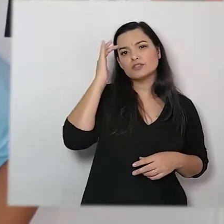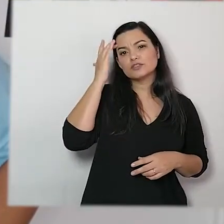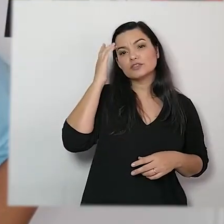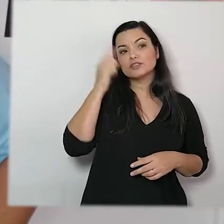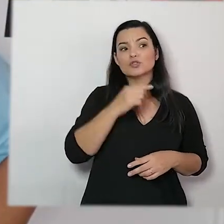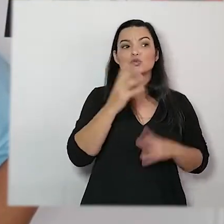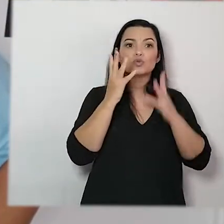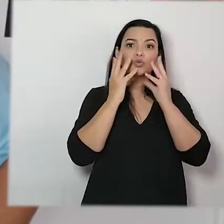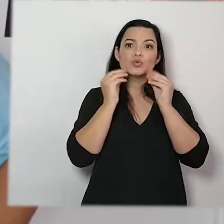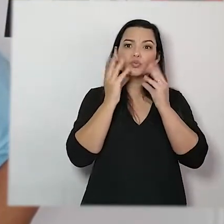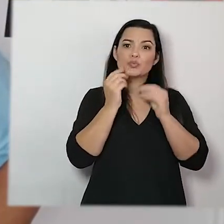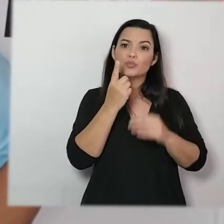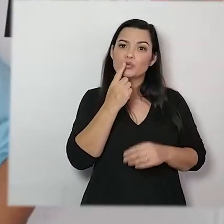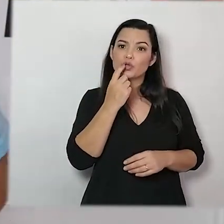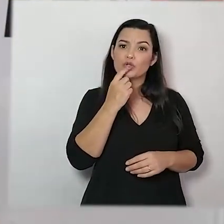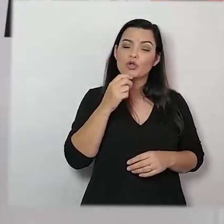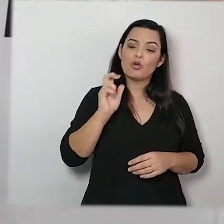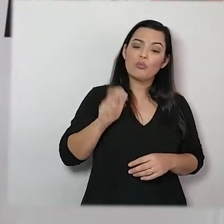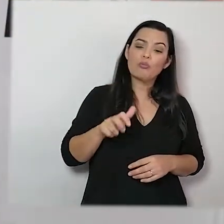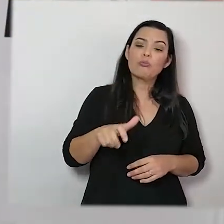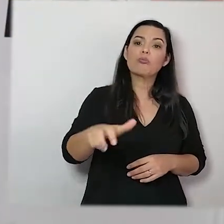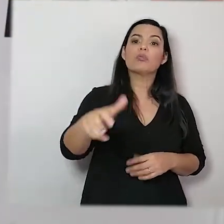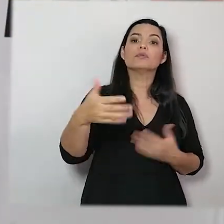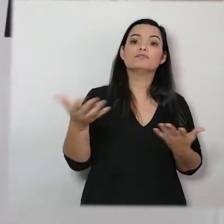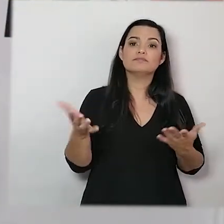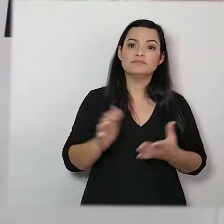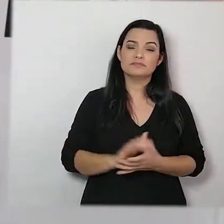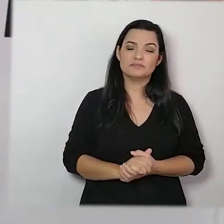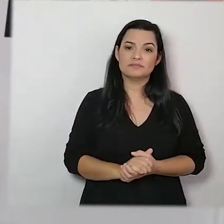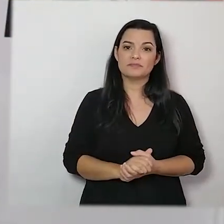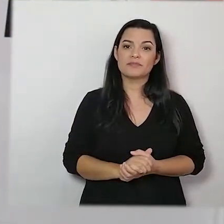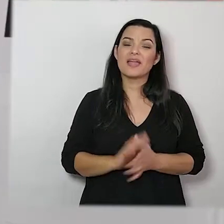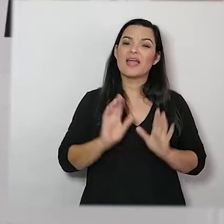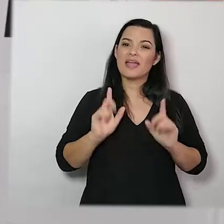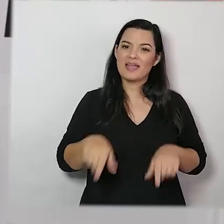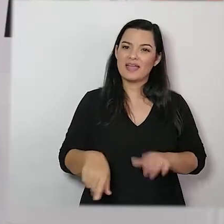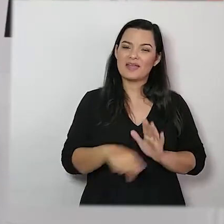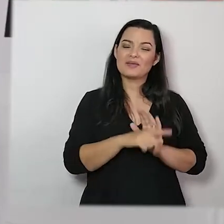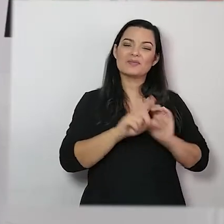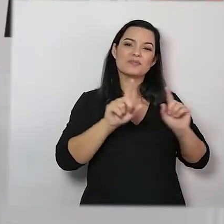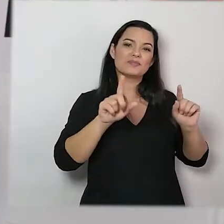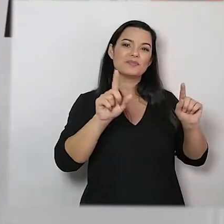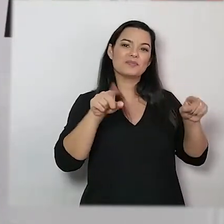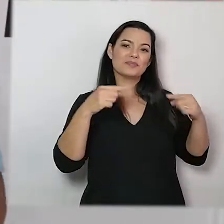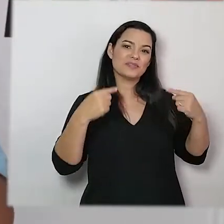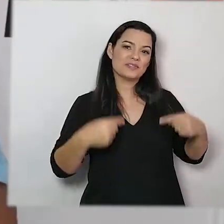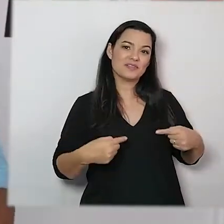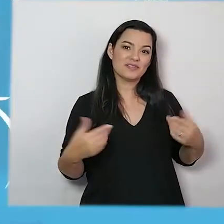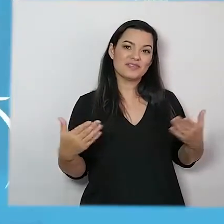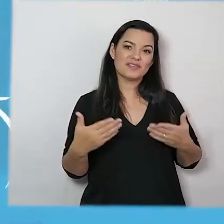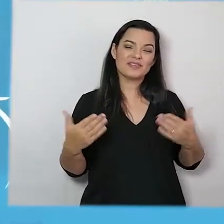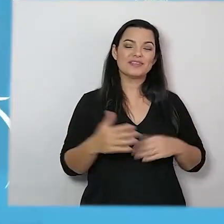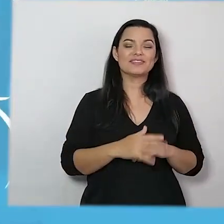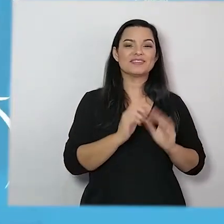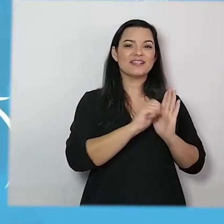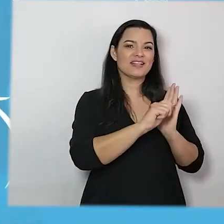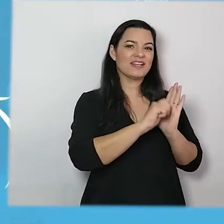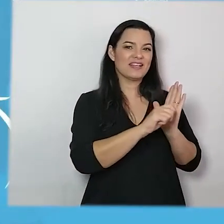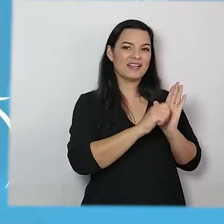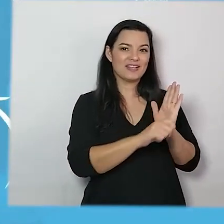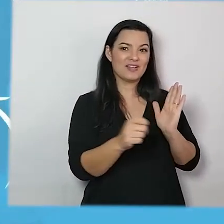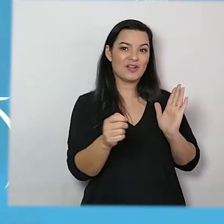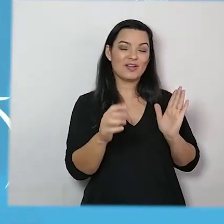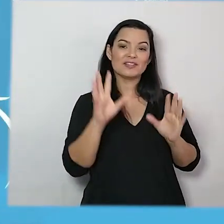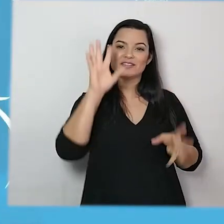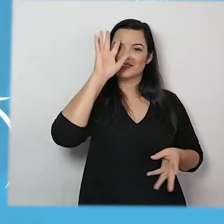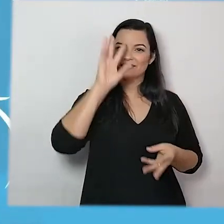medonho percorreu? Essa já é a primeira parte do nosso desafio de hoje. Então, anotem aí a